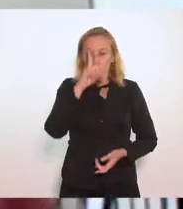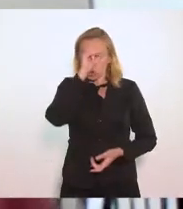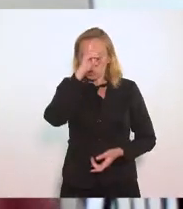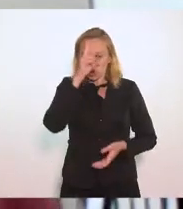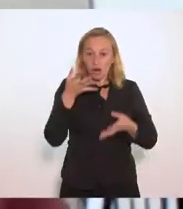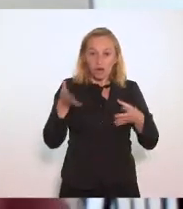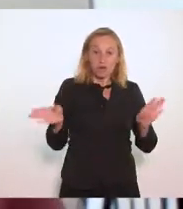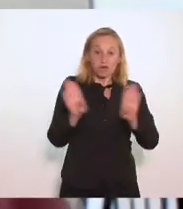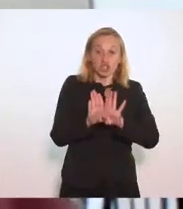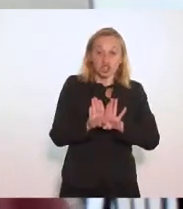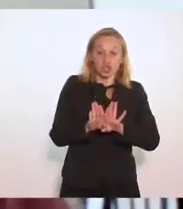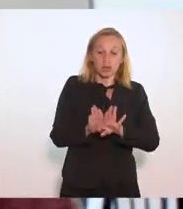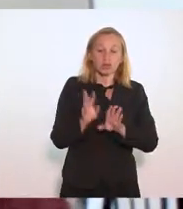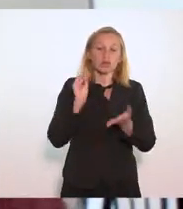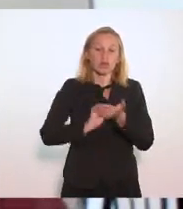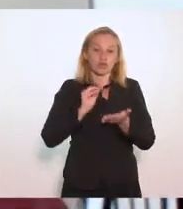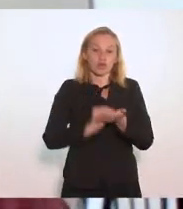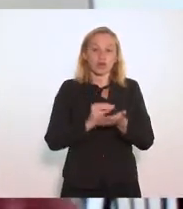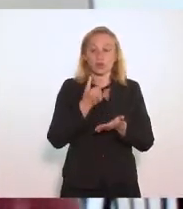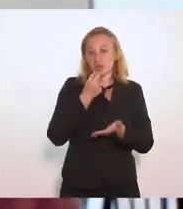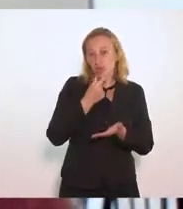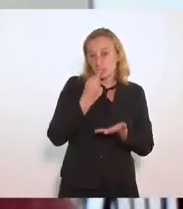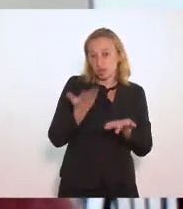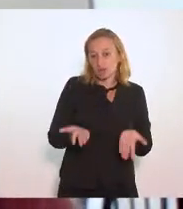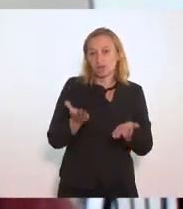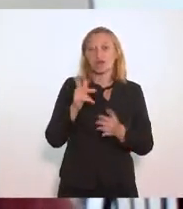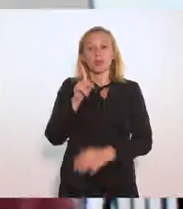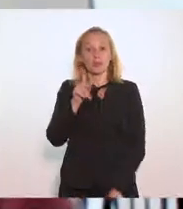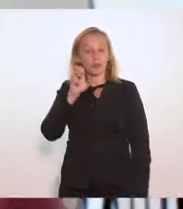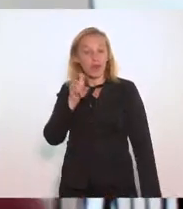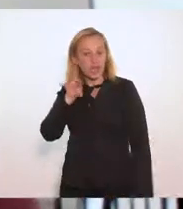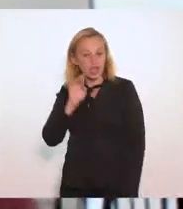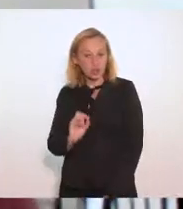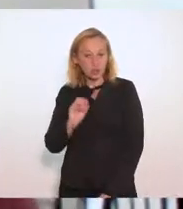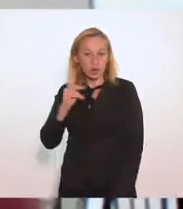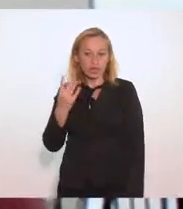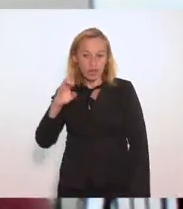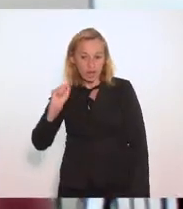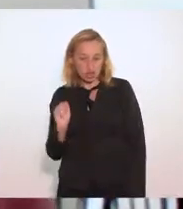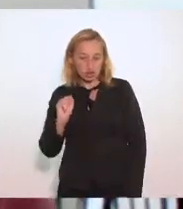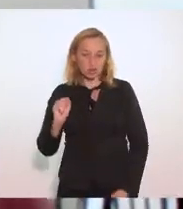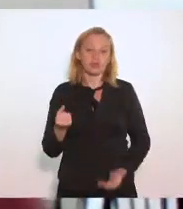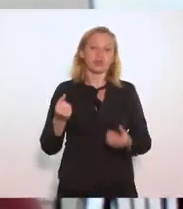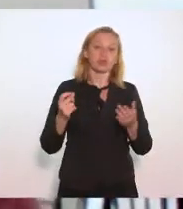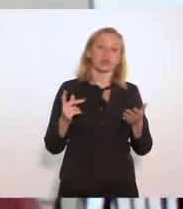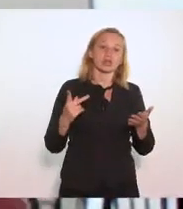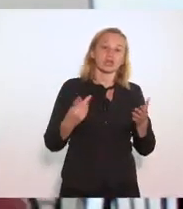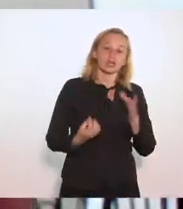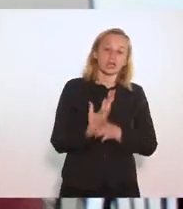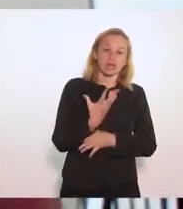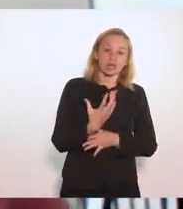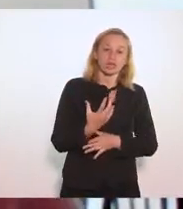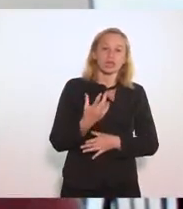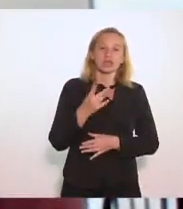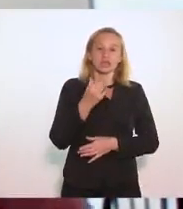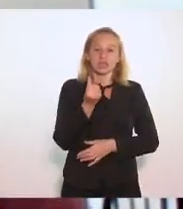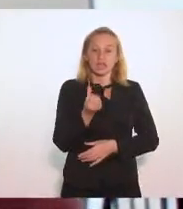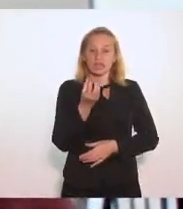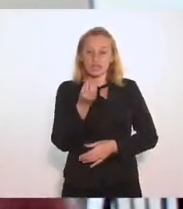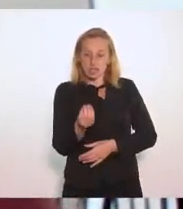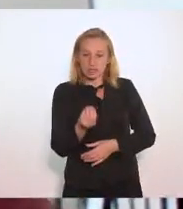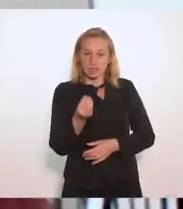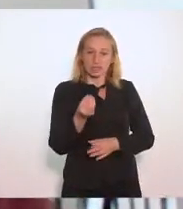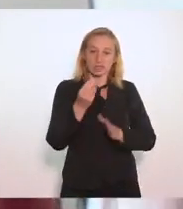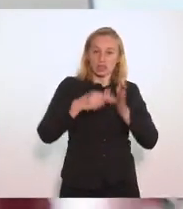leitos por conta de falta de medicamentos. É o caso do Pedro Ernesto que vinha realizando 60 cirurgias por dia